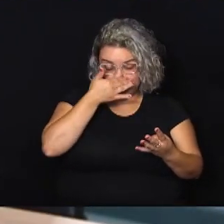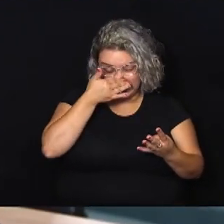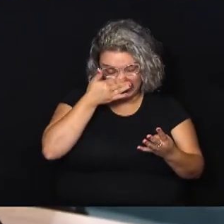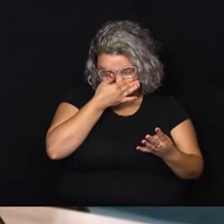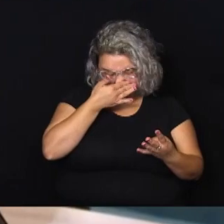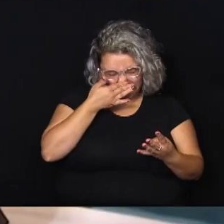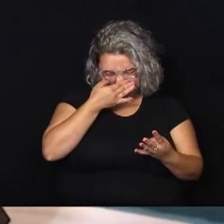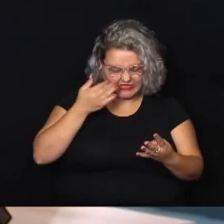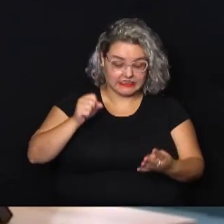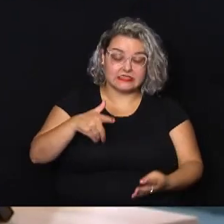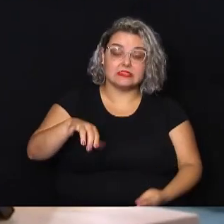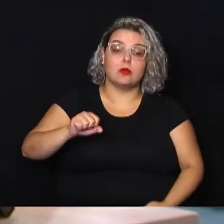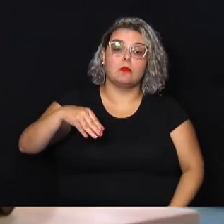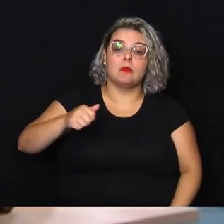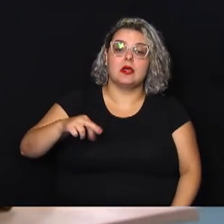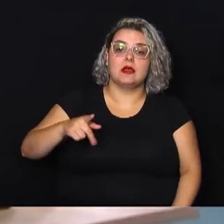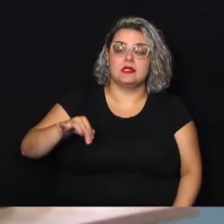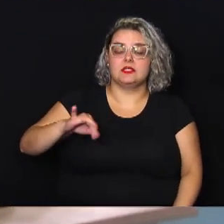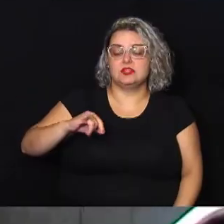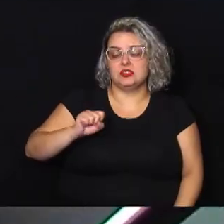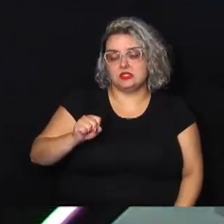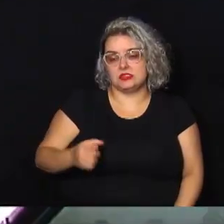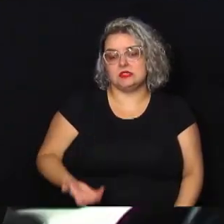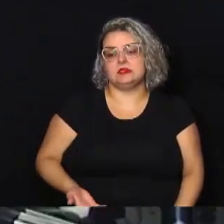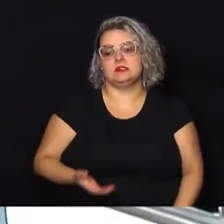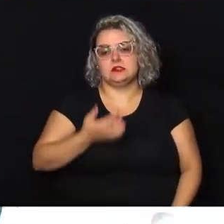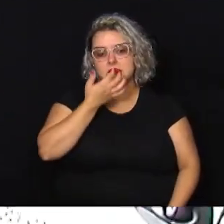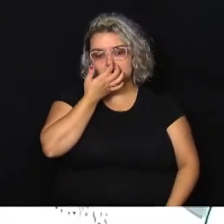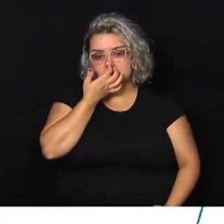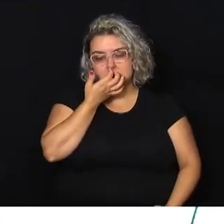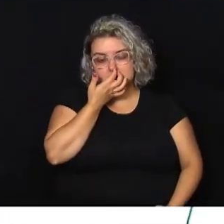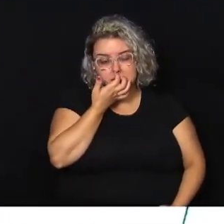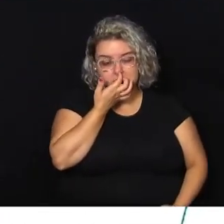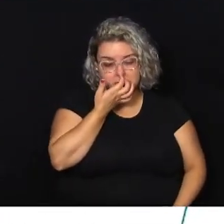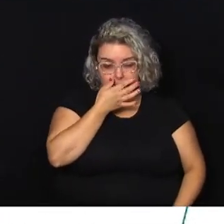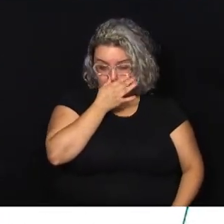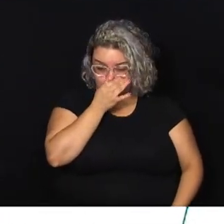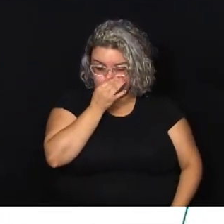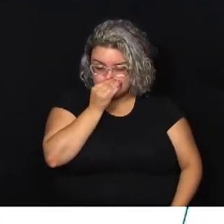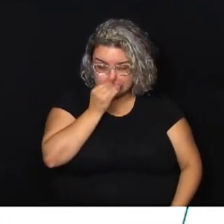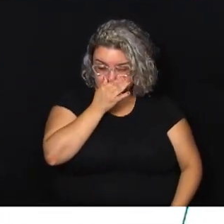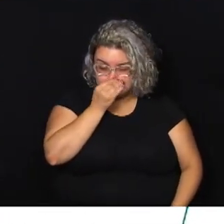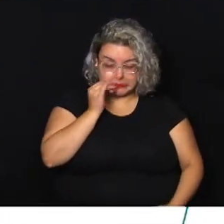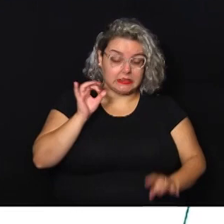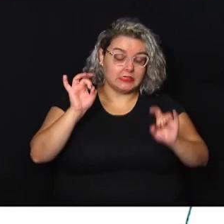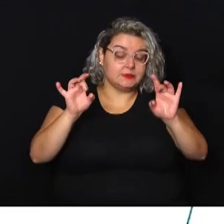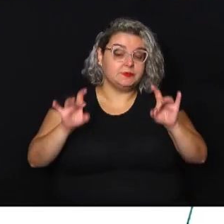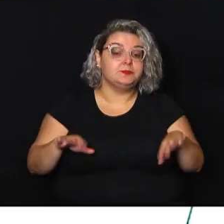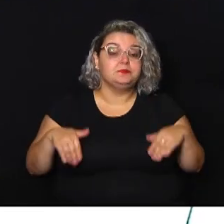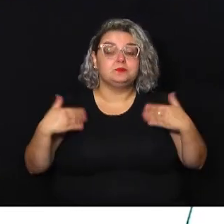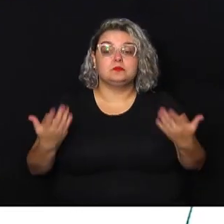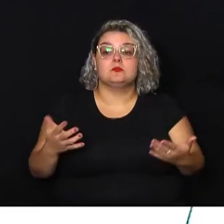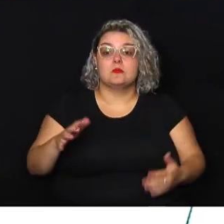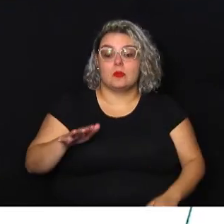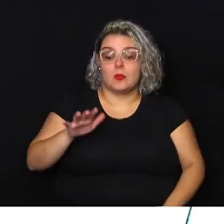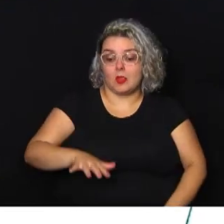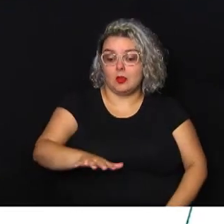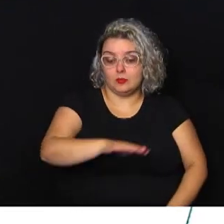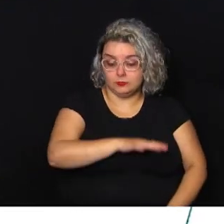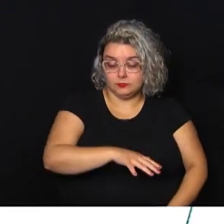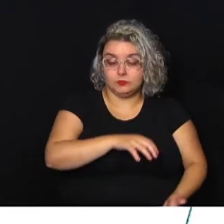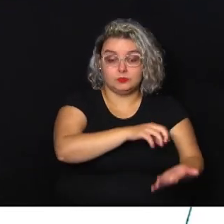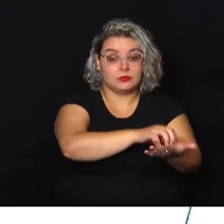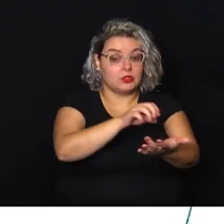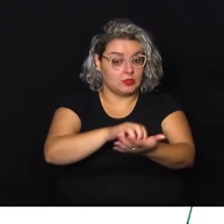.000 foram destinados a esses centros de saúde. Ele fez questão de especificar para quais setores dos centros de